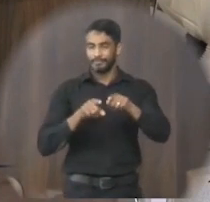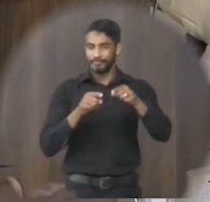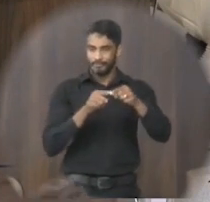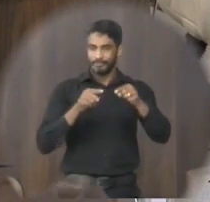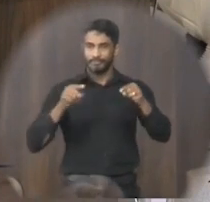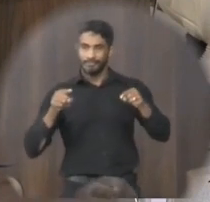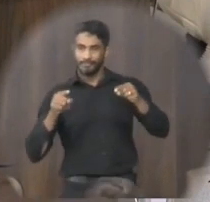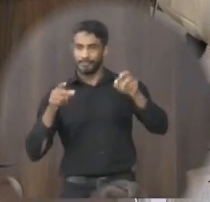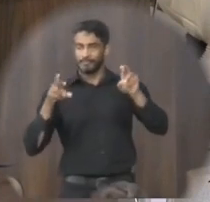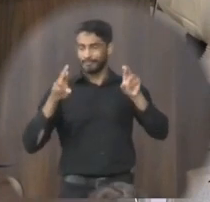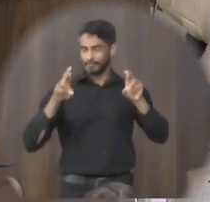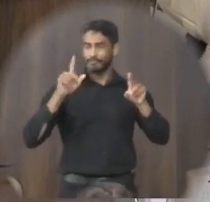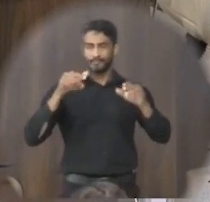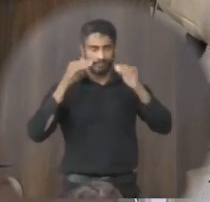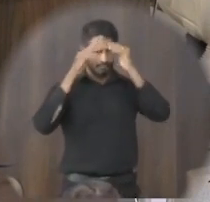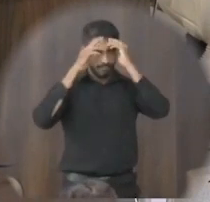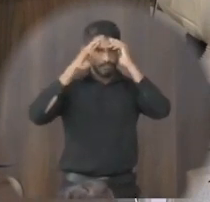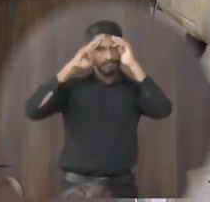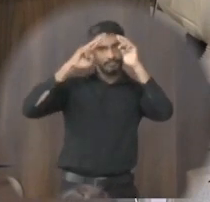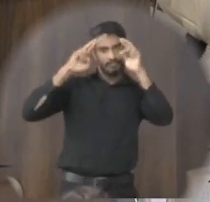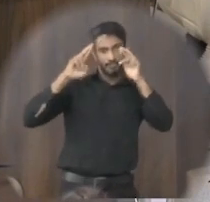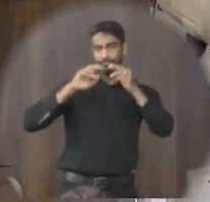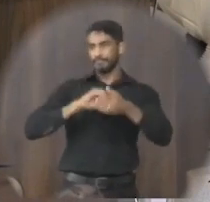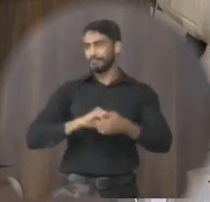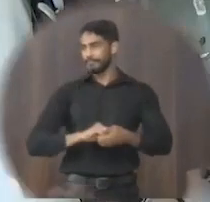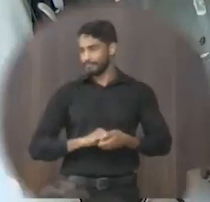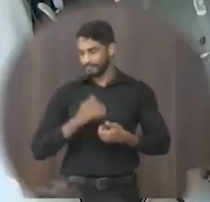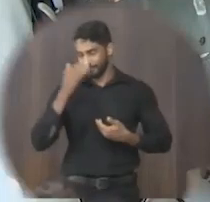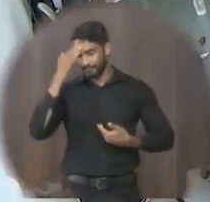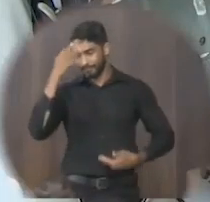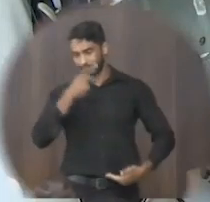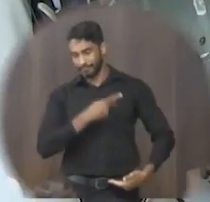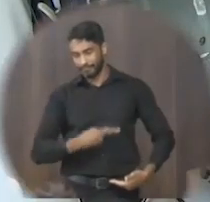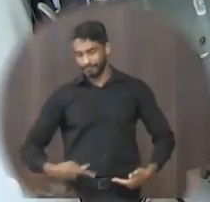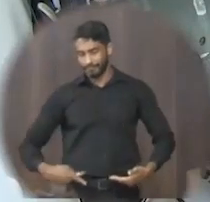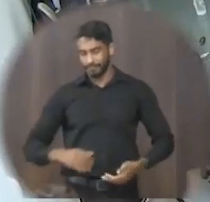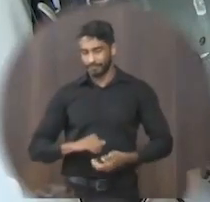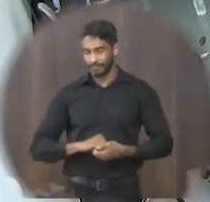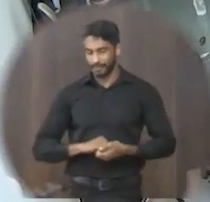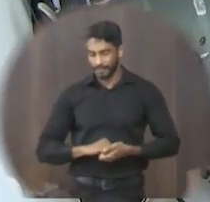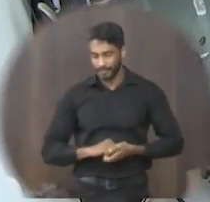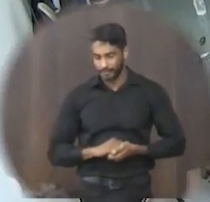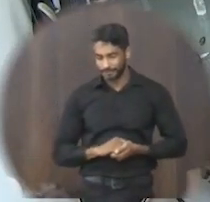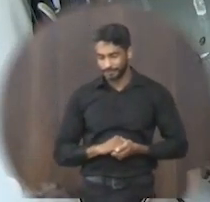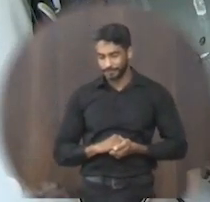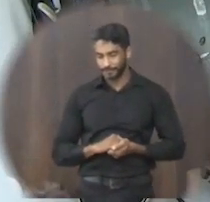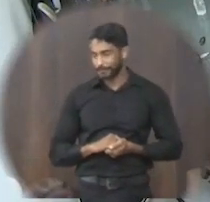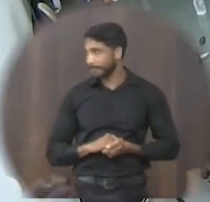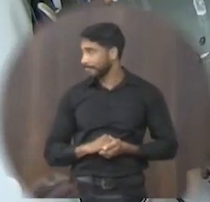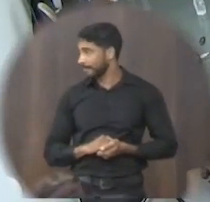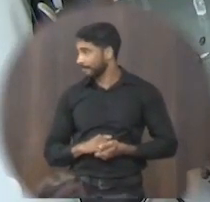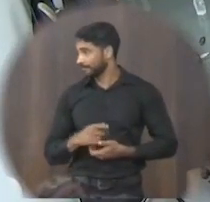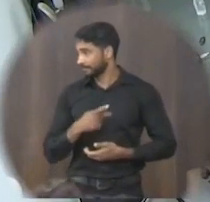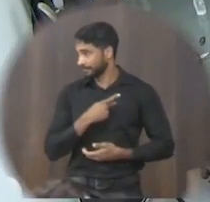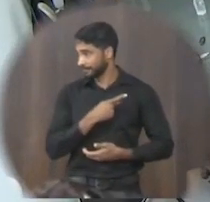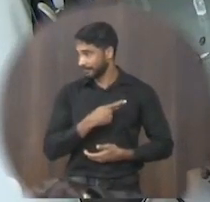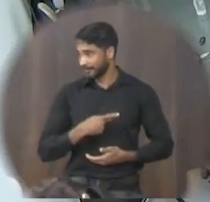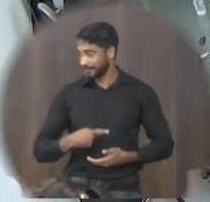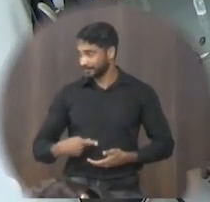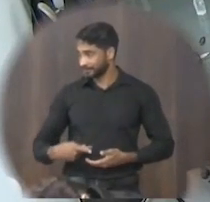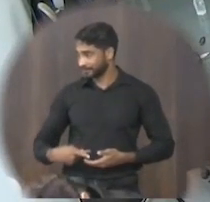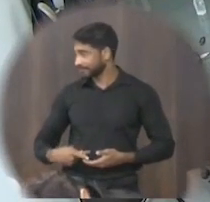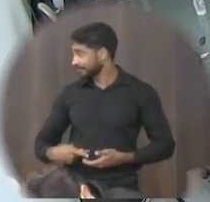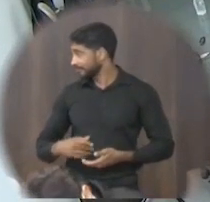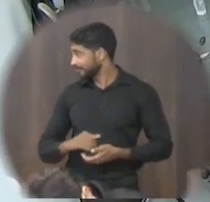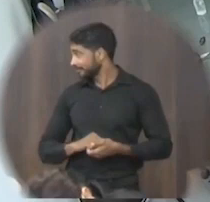torcida que sempre é com o maior respeito entre as entidades obrigado presidente muito bem presidente poder falar